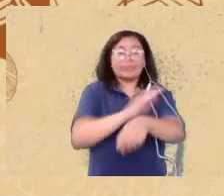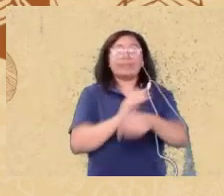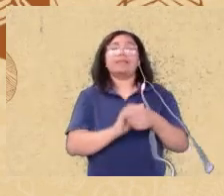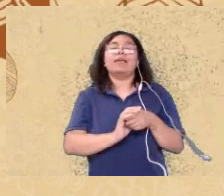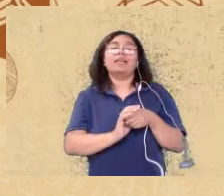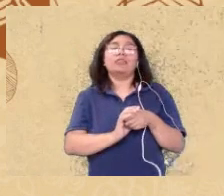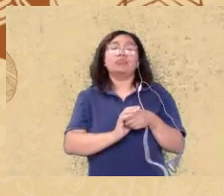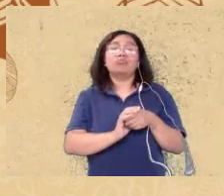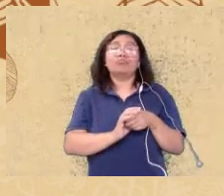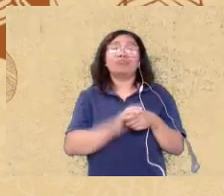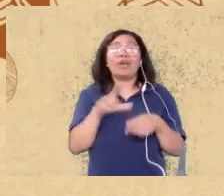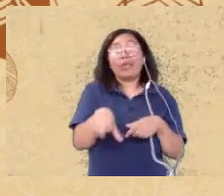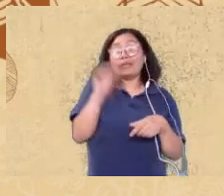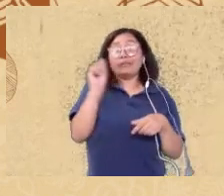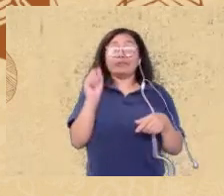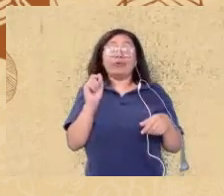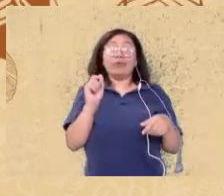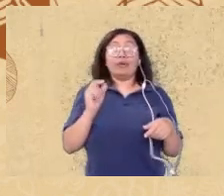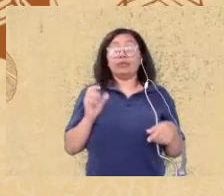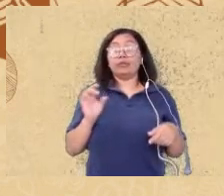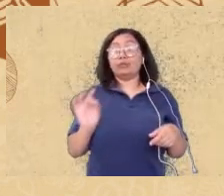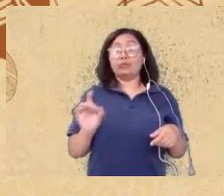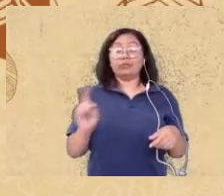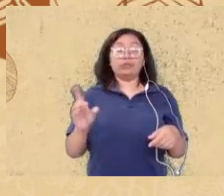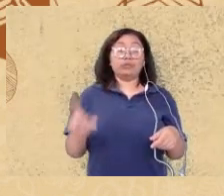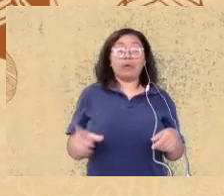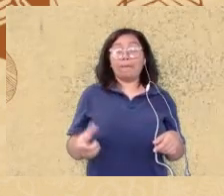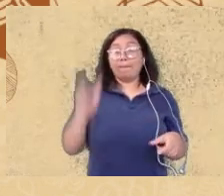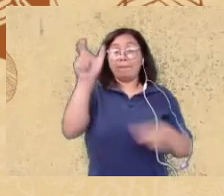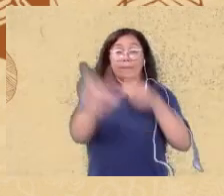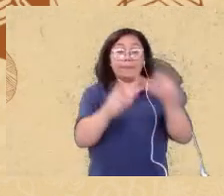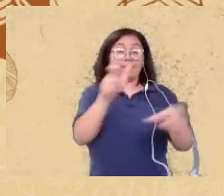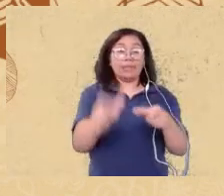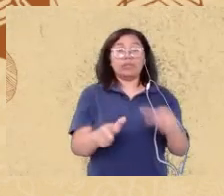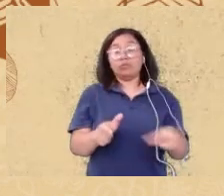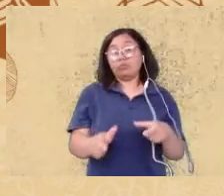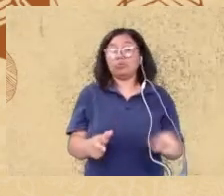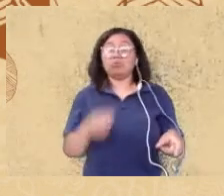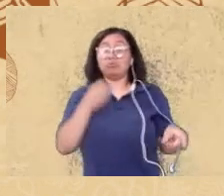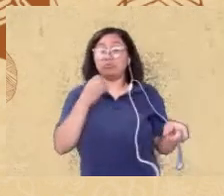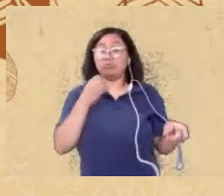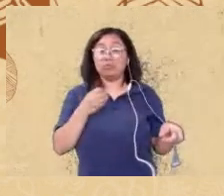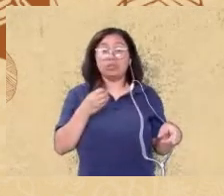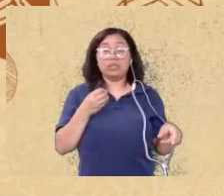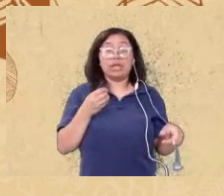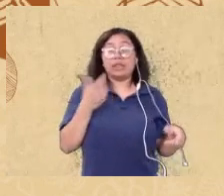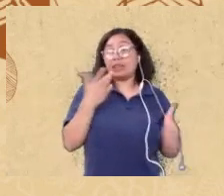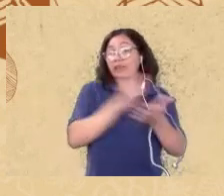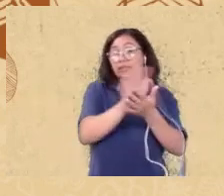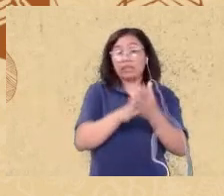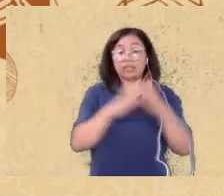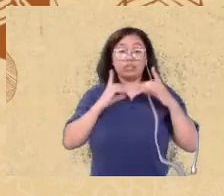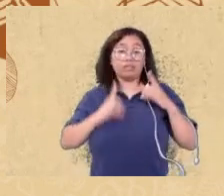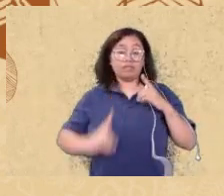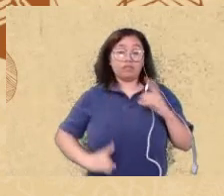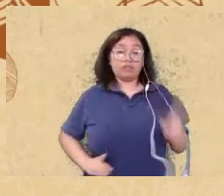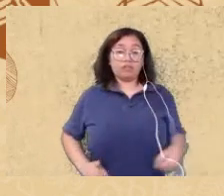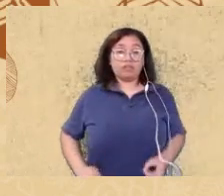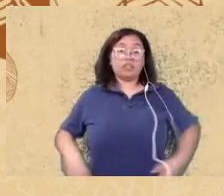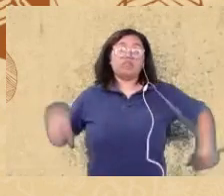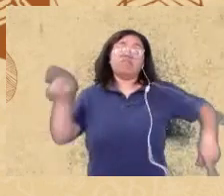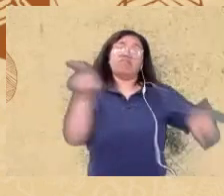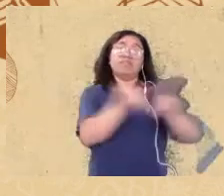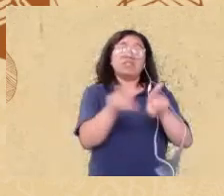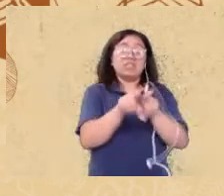sem deficiências homofobia transfobia pobreza e eu acrescento aqui o problema do envelhecimento de rejeitar as pessoas idosas